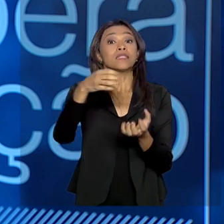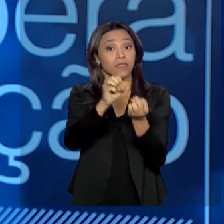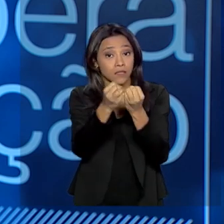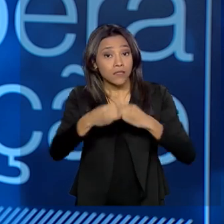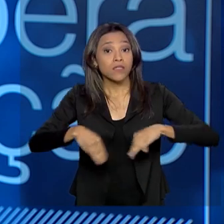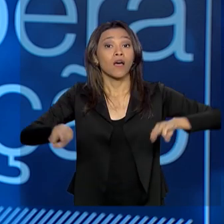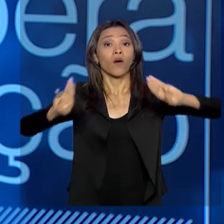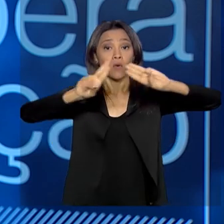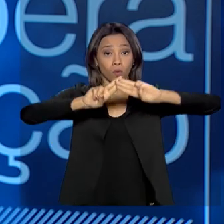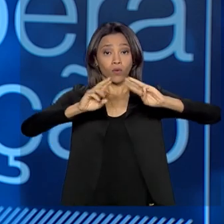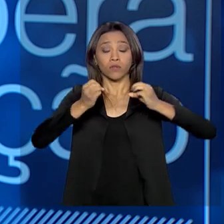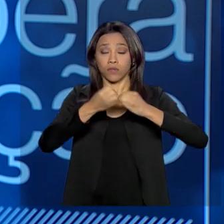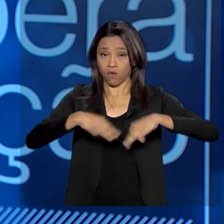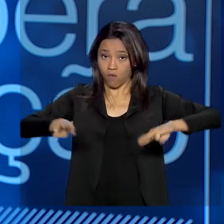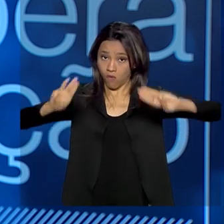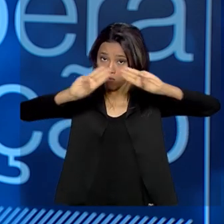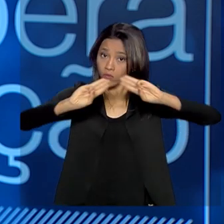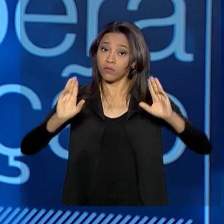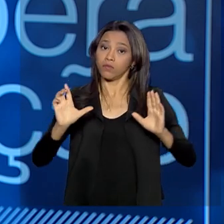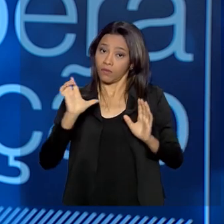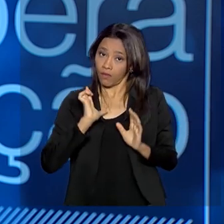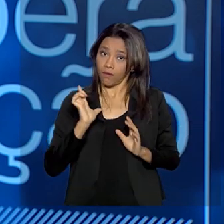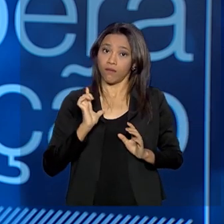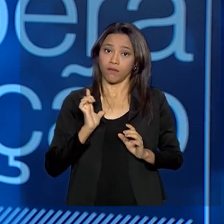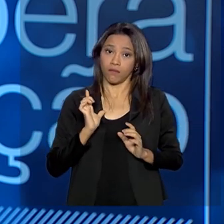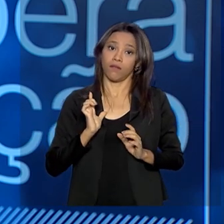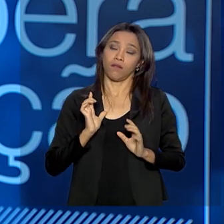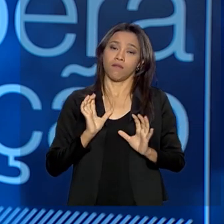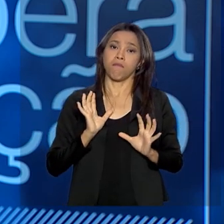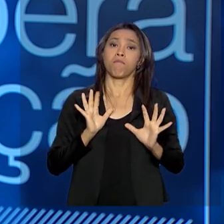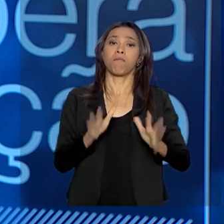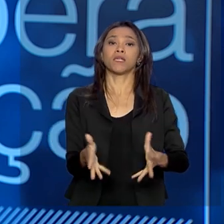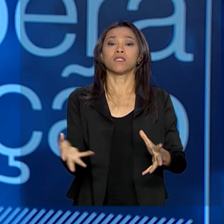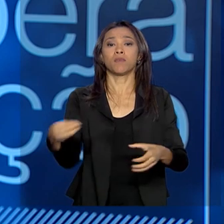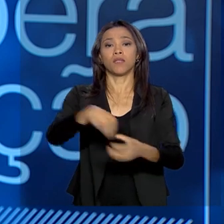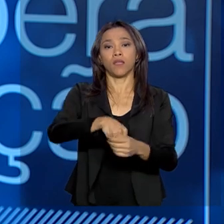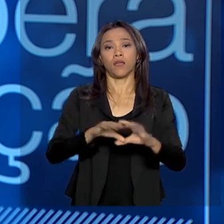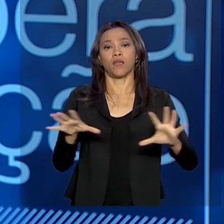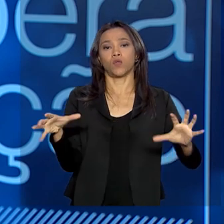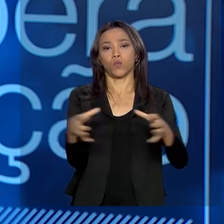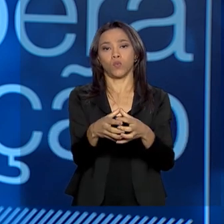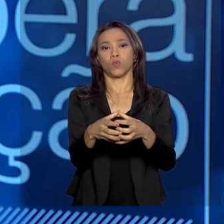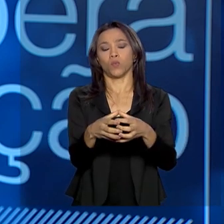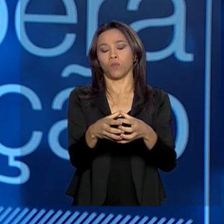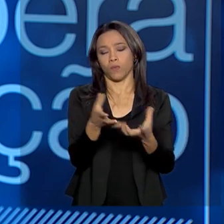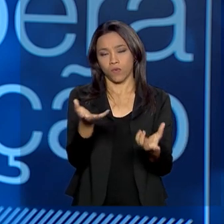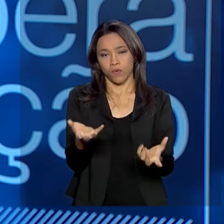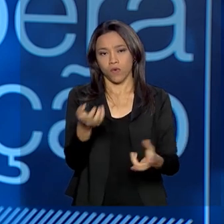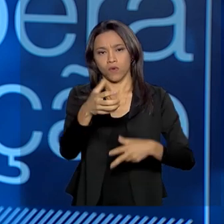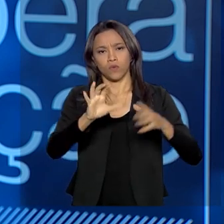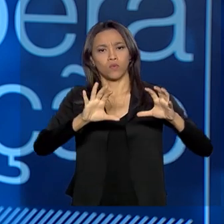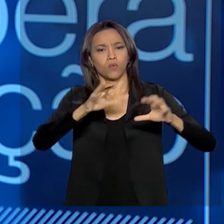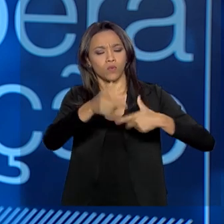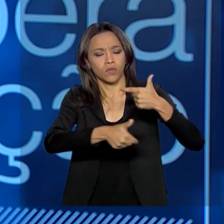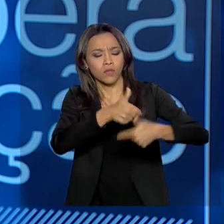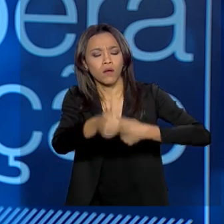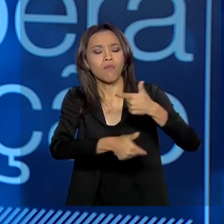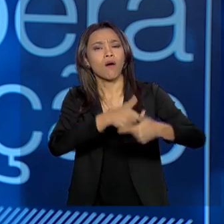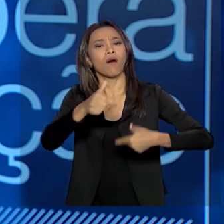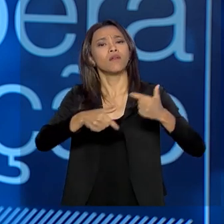fazem parte da operação acolhida, mas não só as organizações das Nações Unidas, como outras organizações